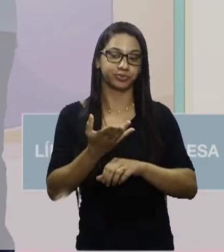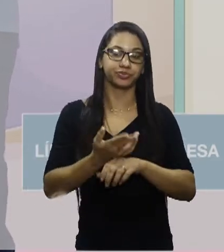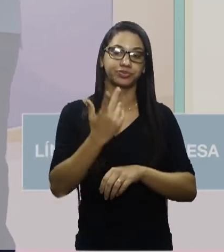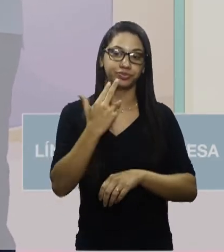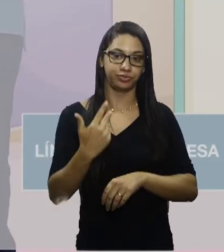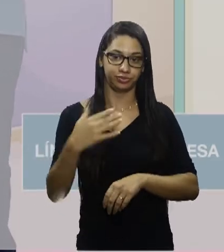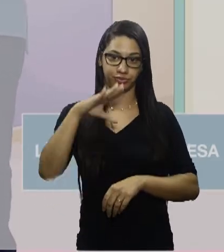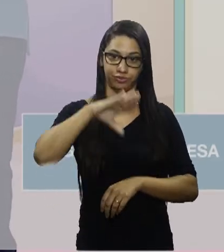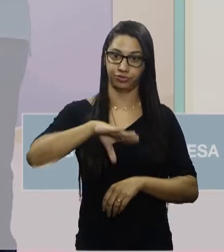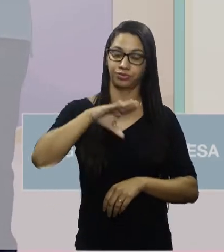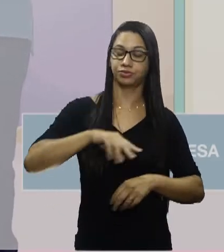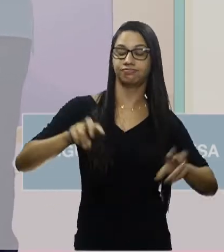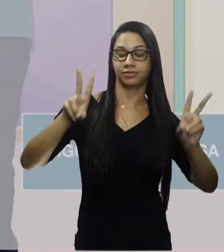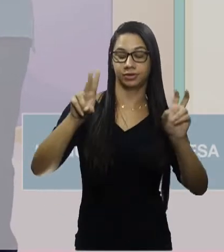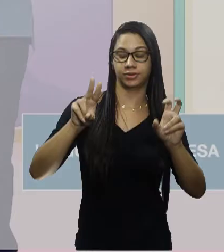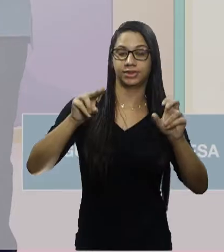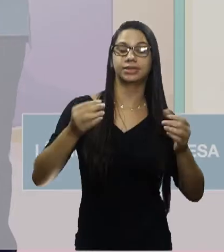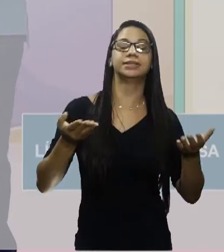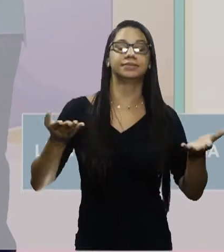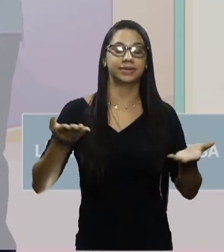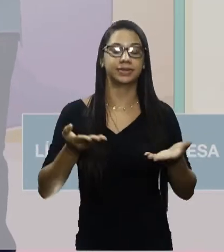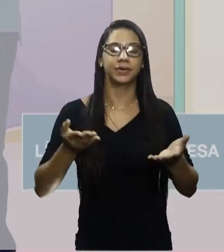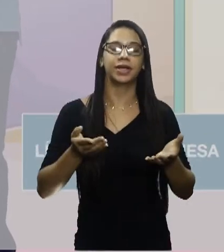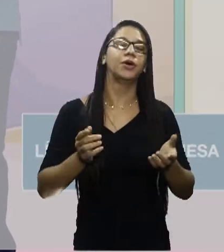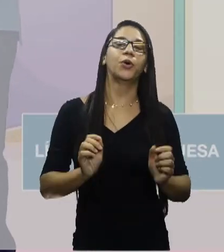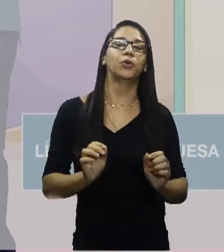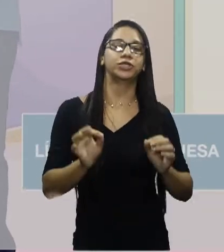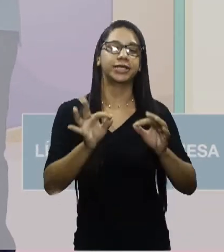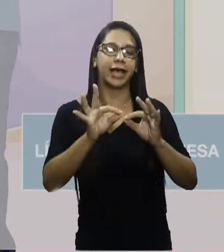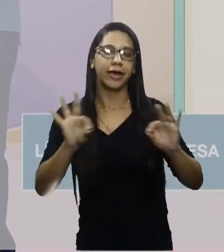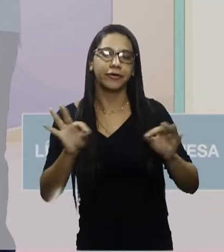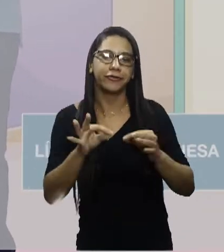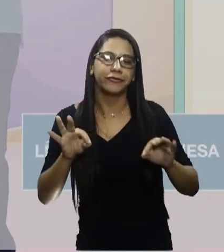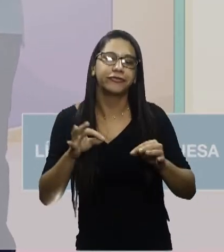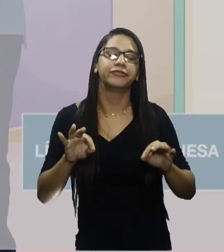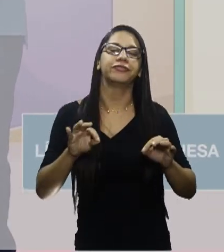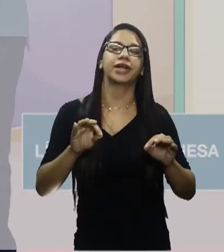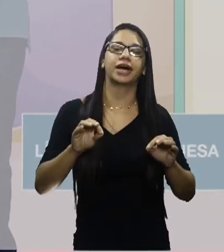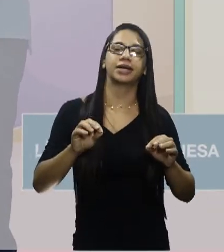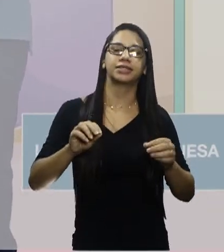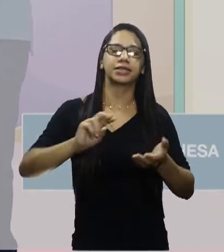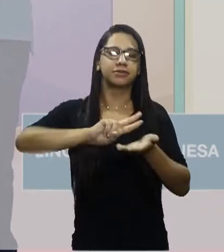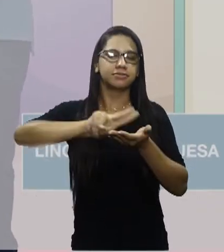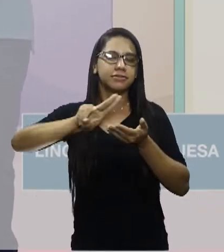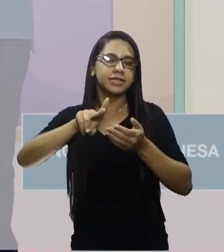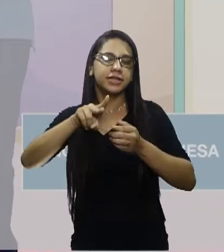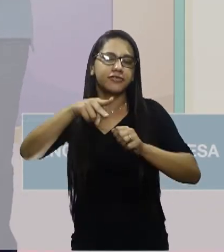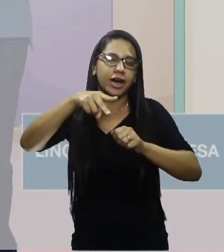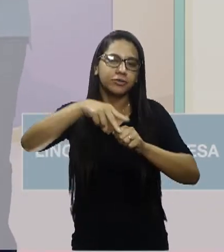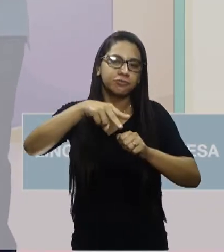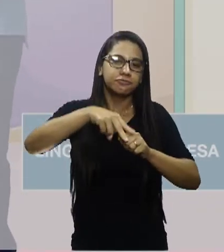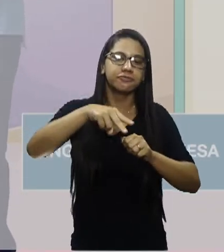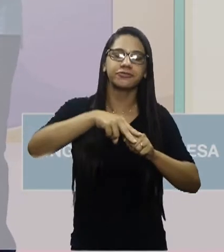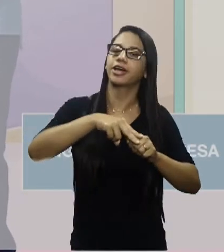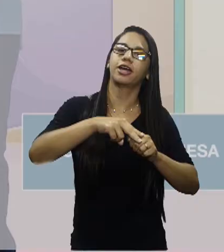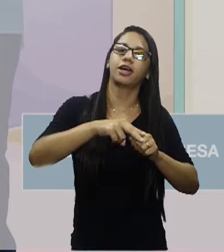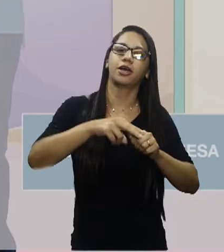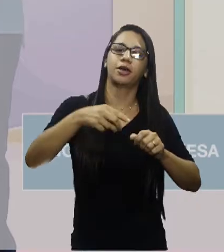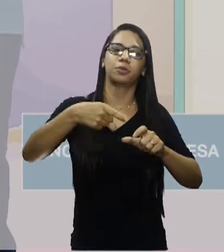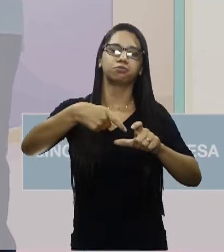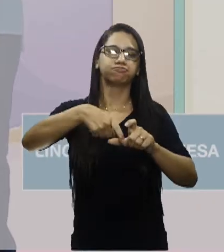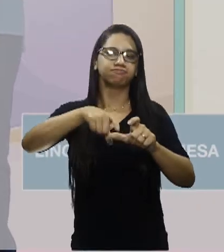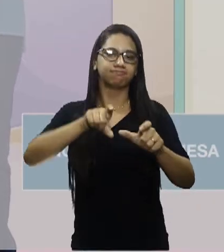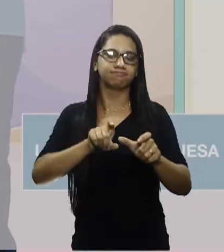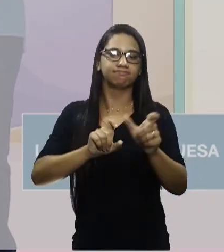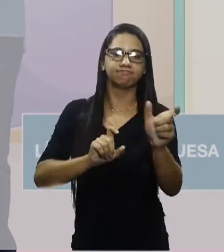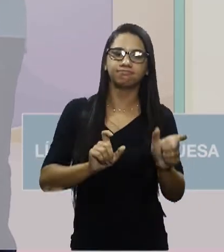língua portuguesa, o conteúdo que vamos trabalhar hoje, que é o período composto por coordenação e junto